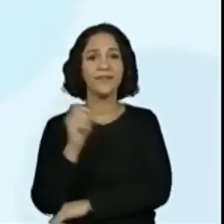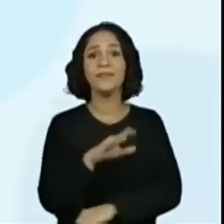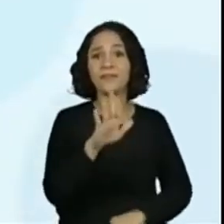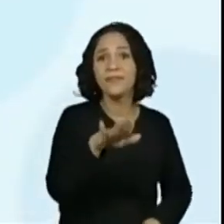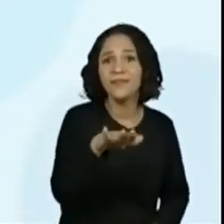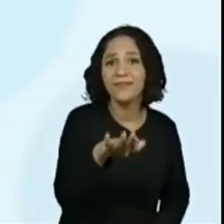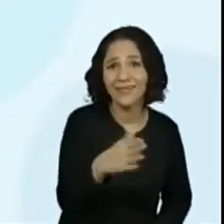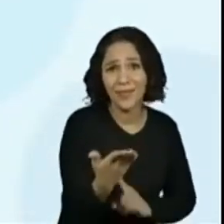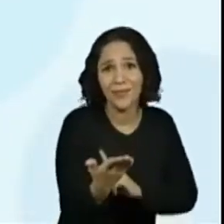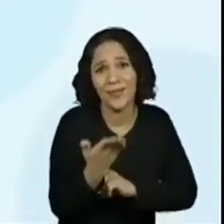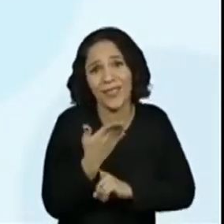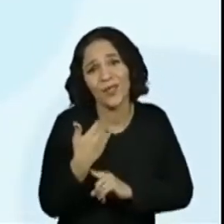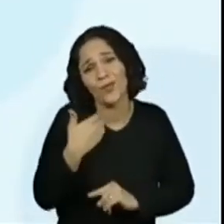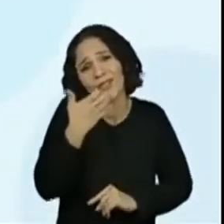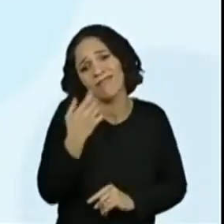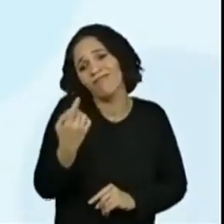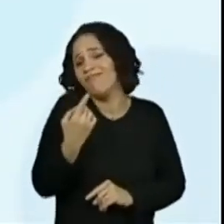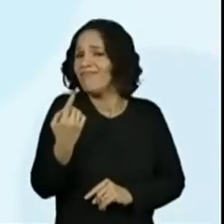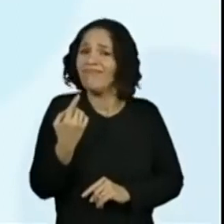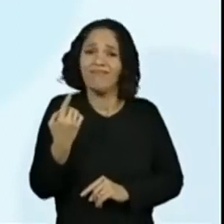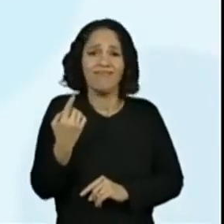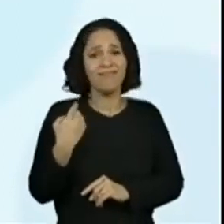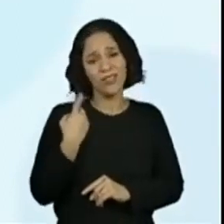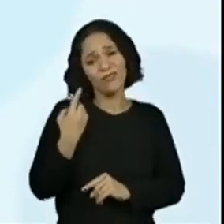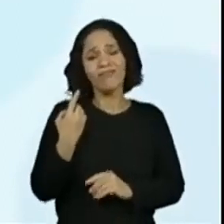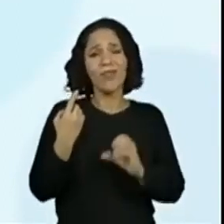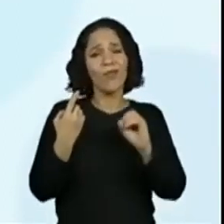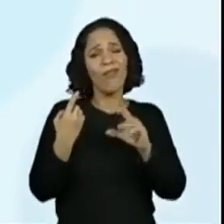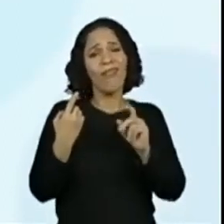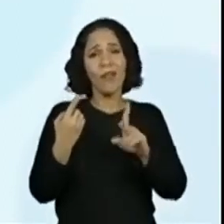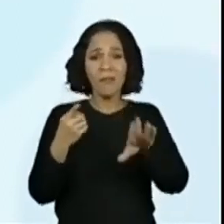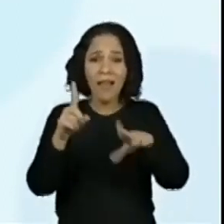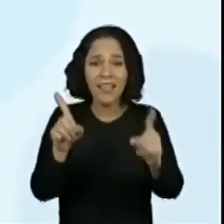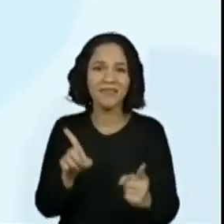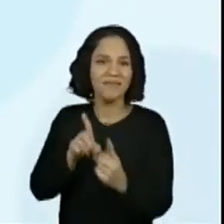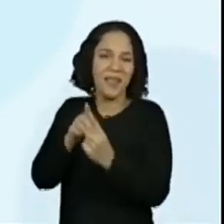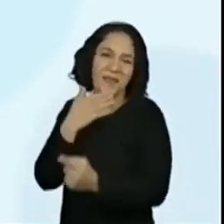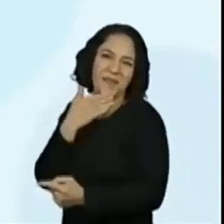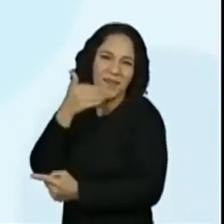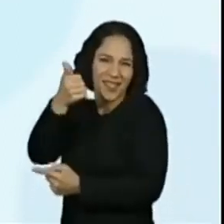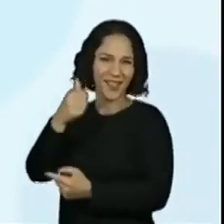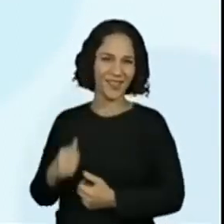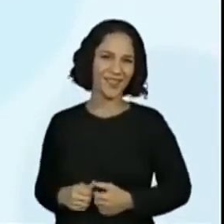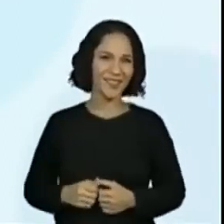Companheiro, me ajude, que eu não posso cantar só. Eu sozinho canto bem, com você canto melhor.